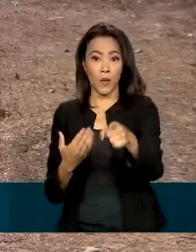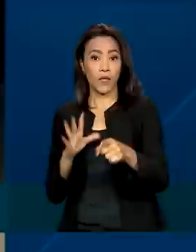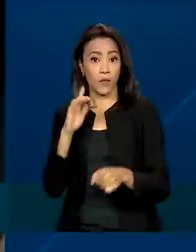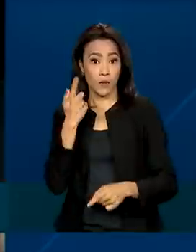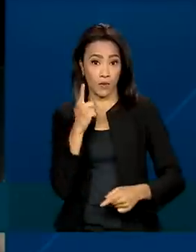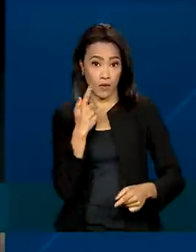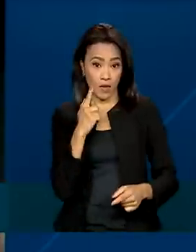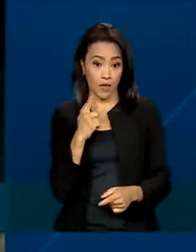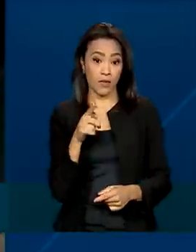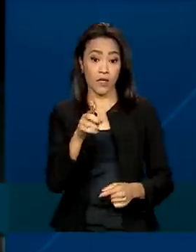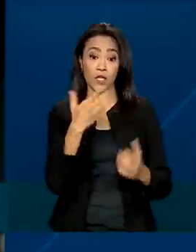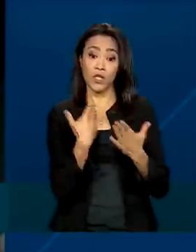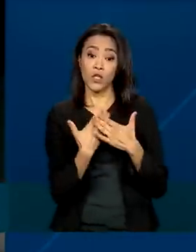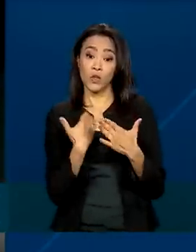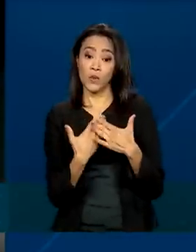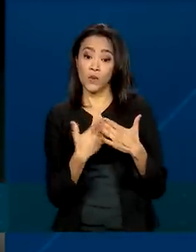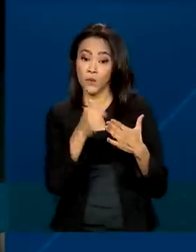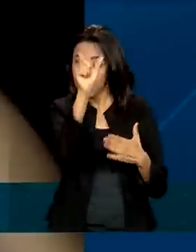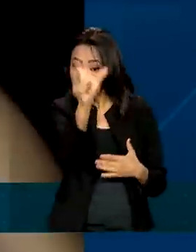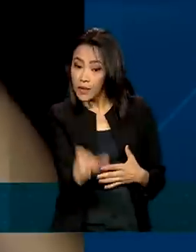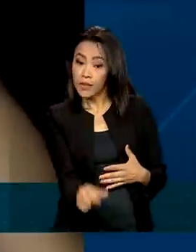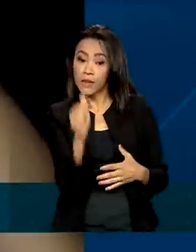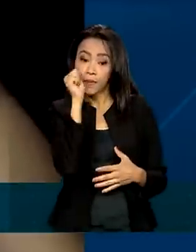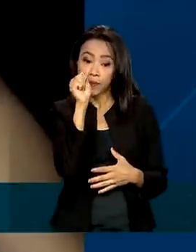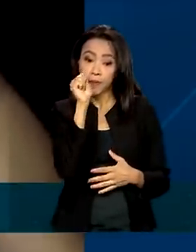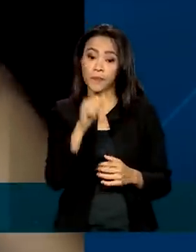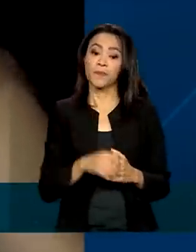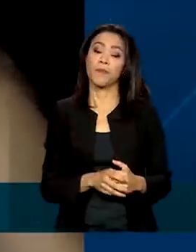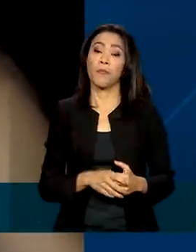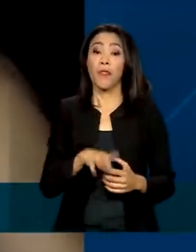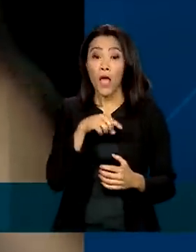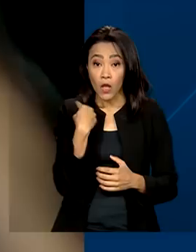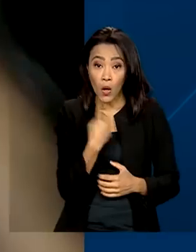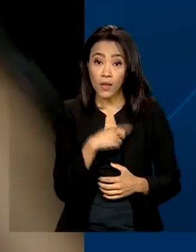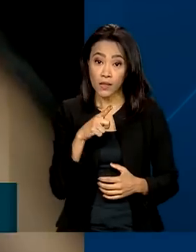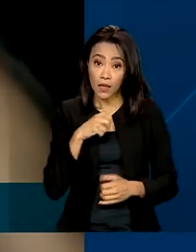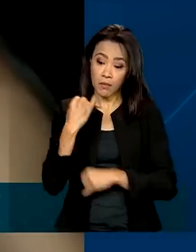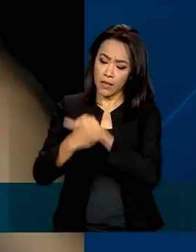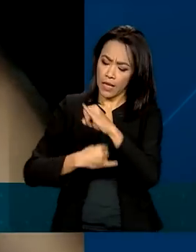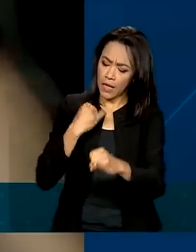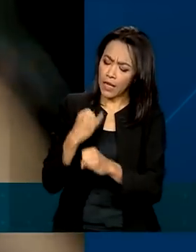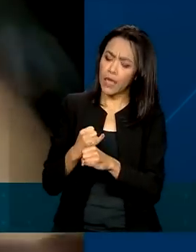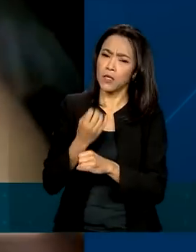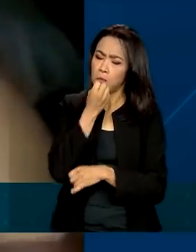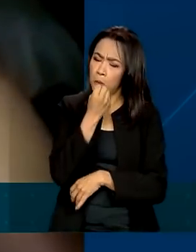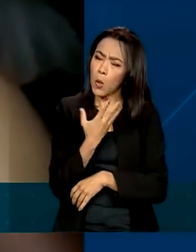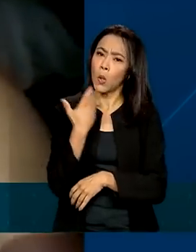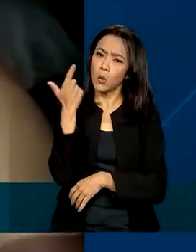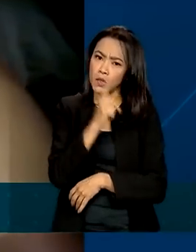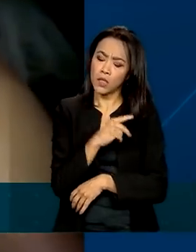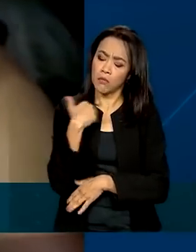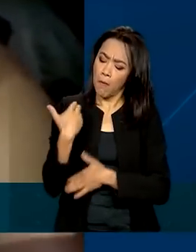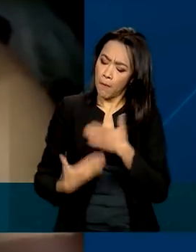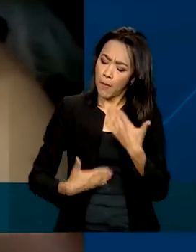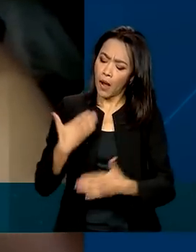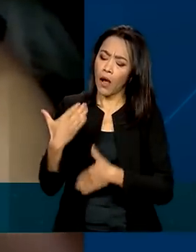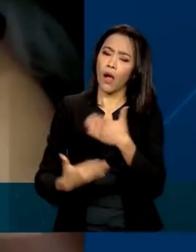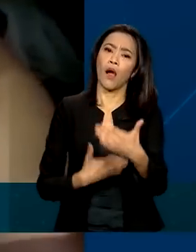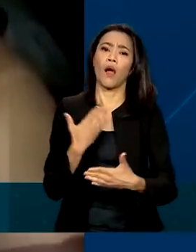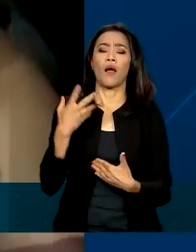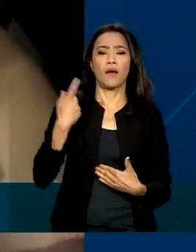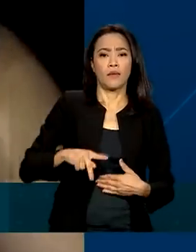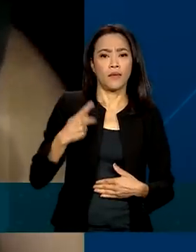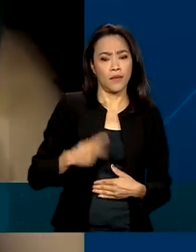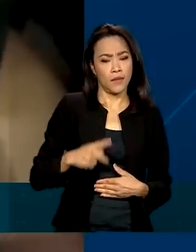Goiás, onde estuda a Elenice. Quando temos a internet boa, evoluímos mais, principalmente nós do Goiás Tech,